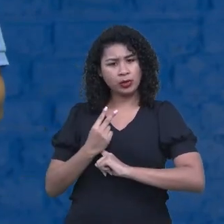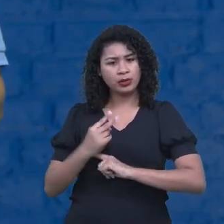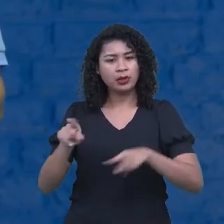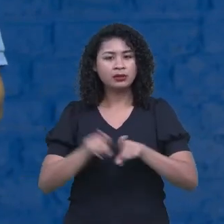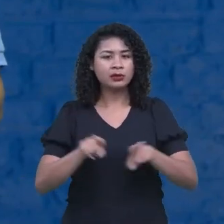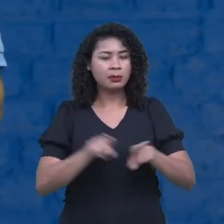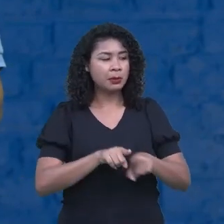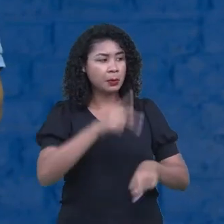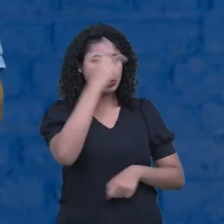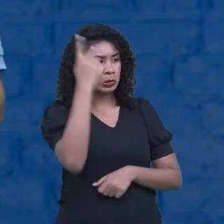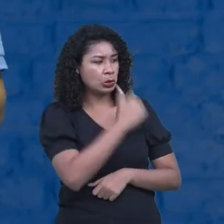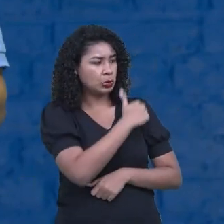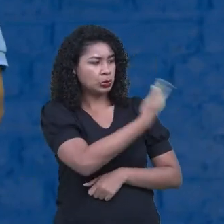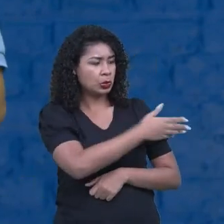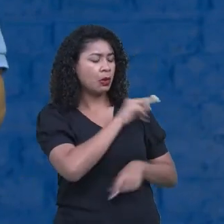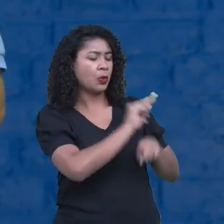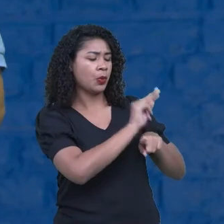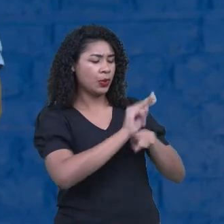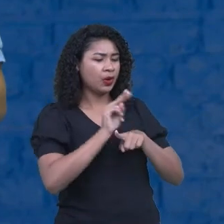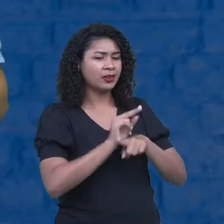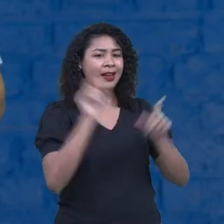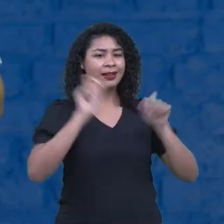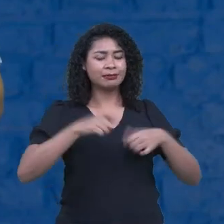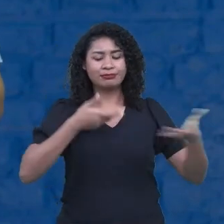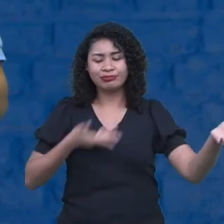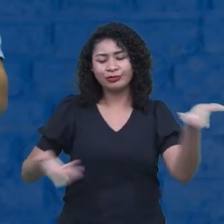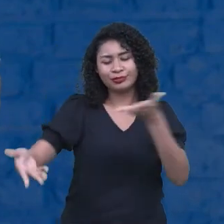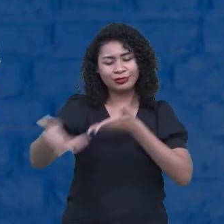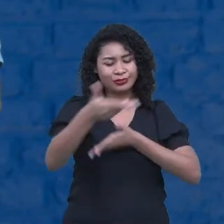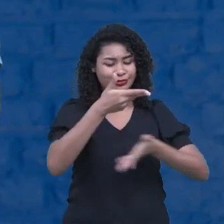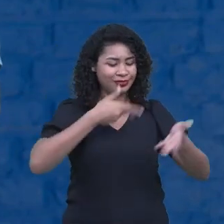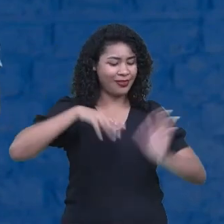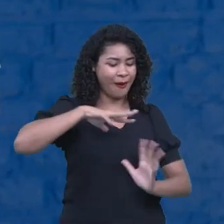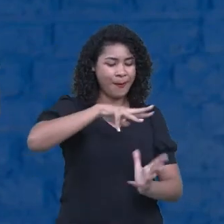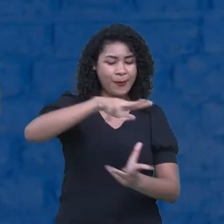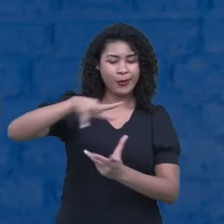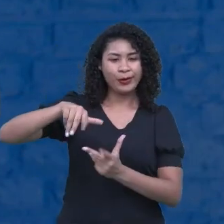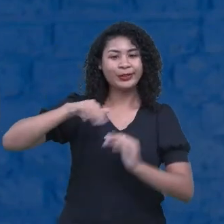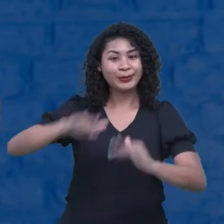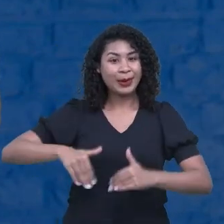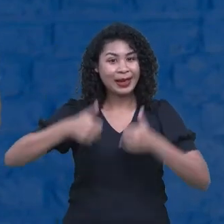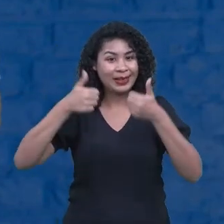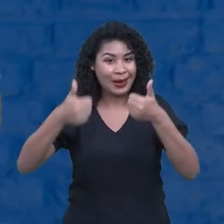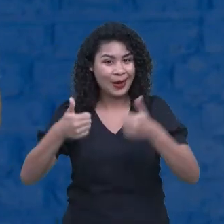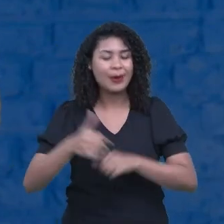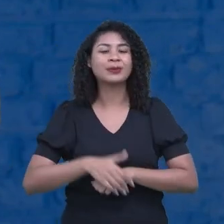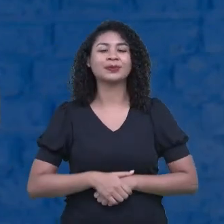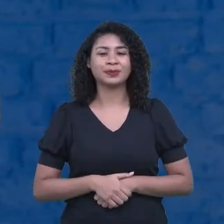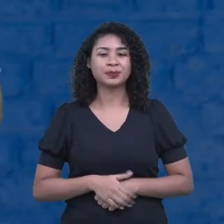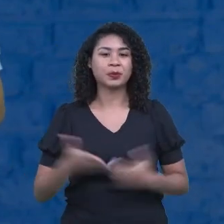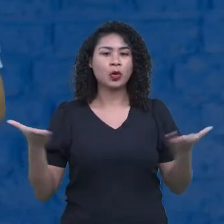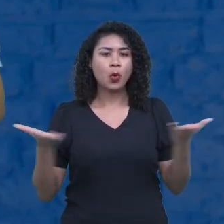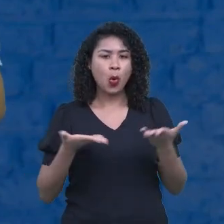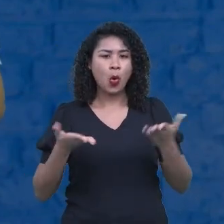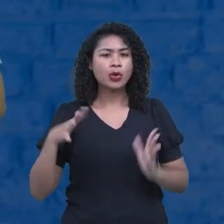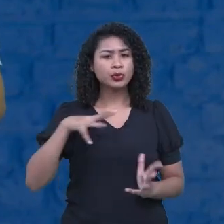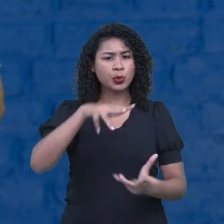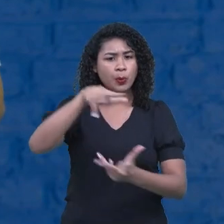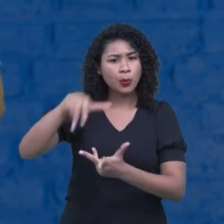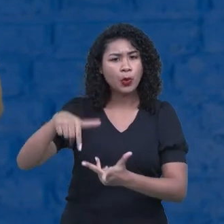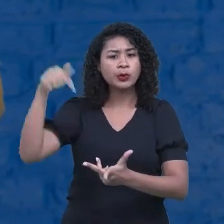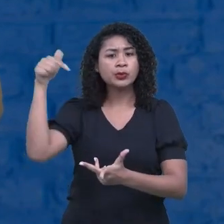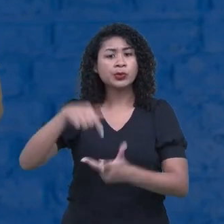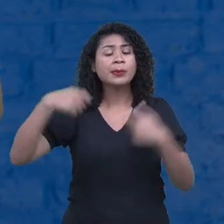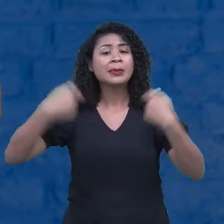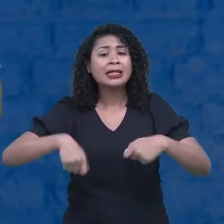outro. E aí o mundo vai se tornar melhor. Não esquecendo que nós vivemos uma realidade hoje, no mundo, que precisamos